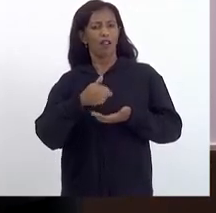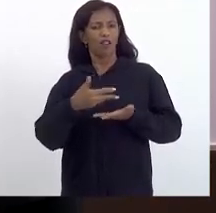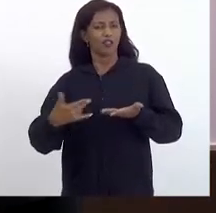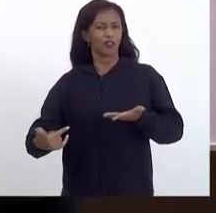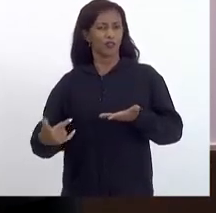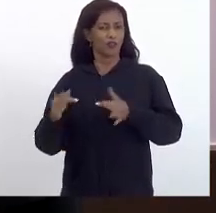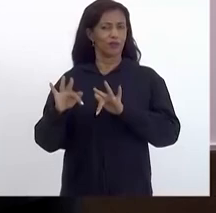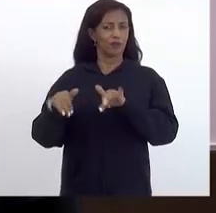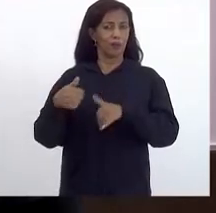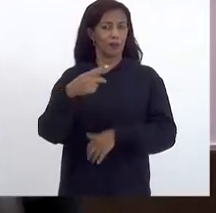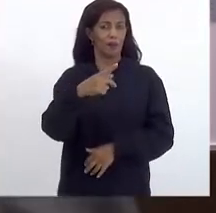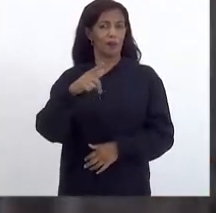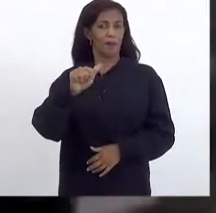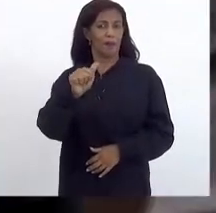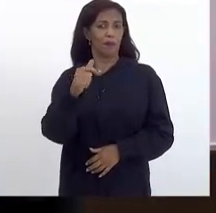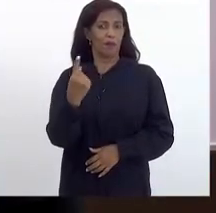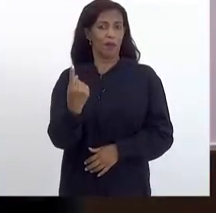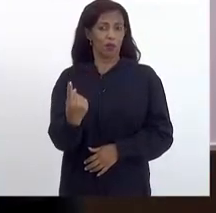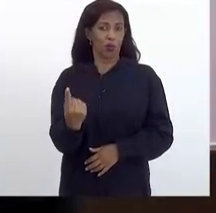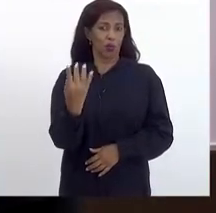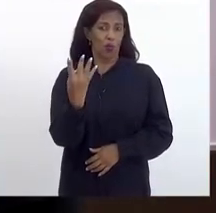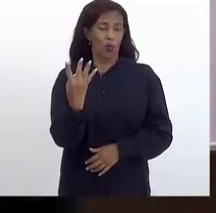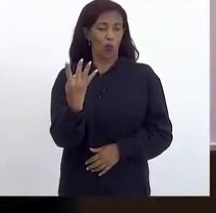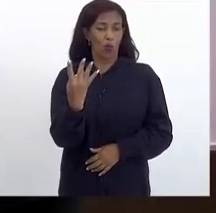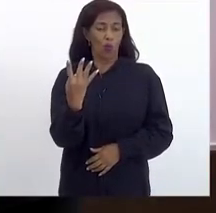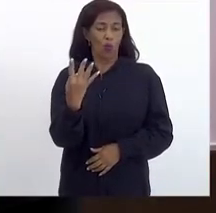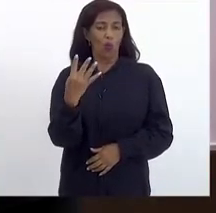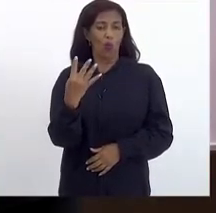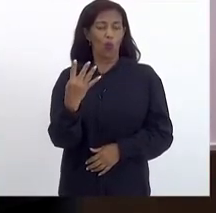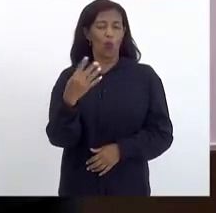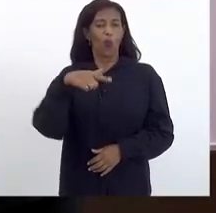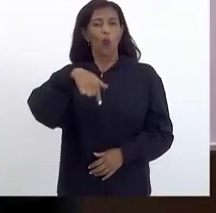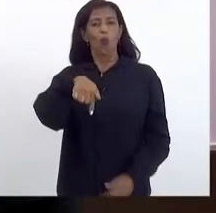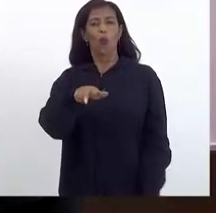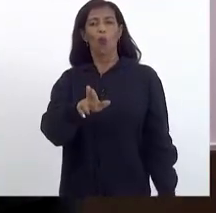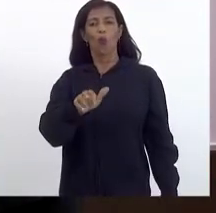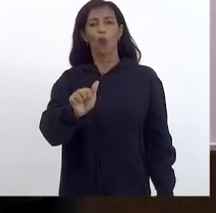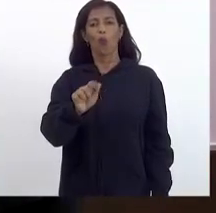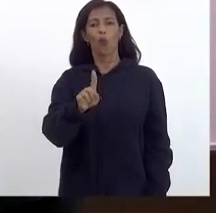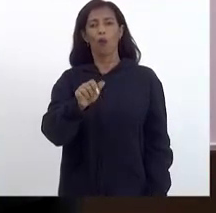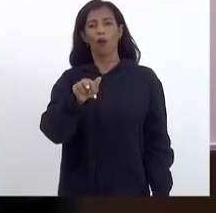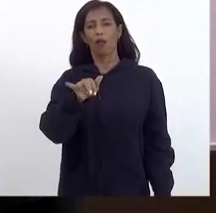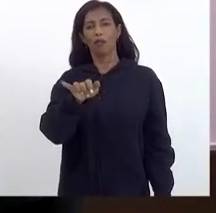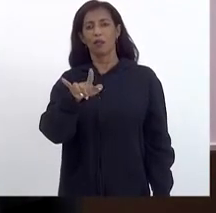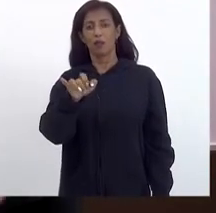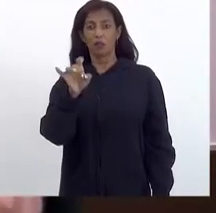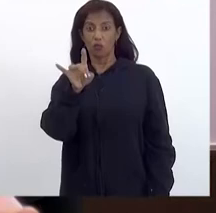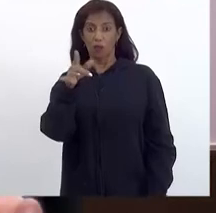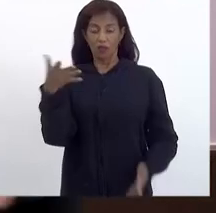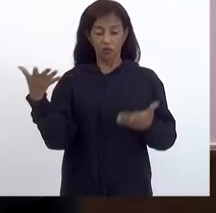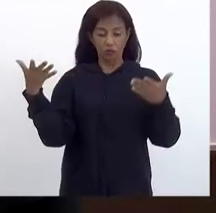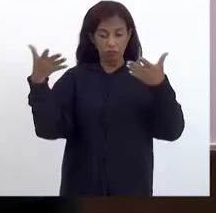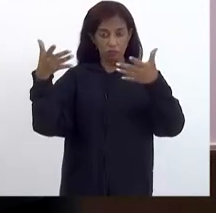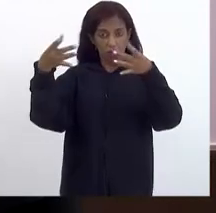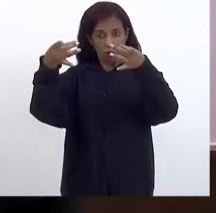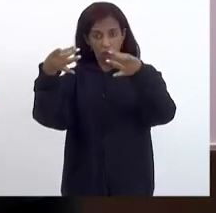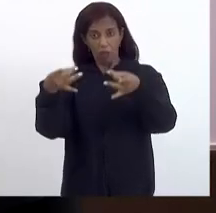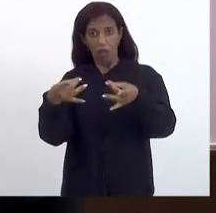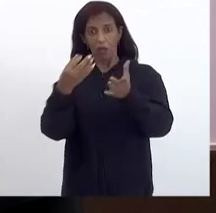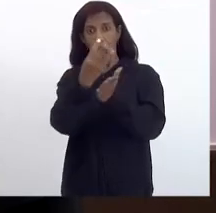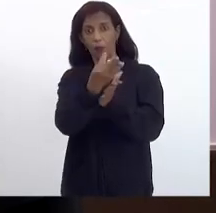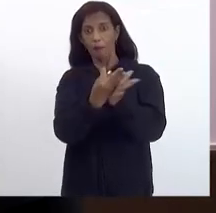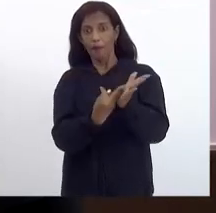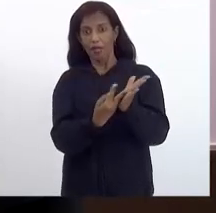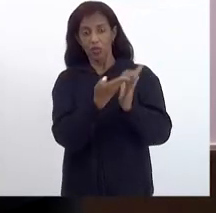só vale por um quadriênio. Mas, simplesmente, fazer menção no texto a